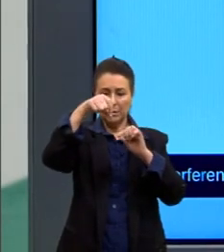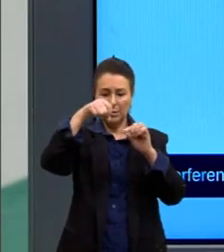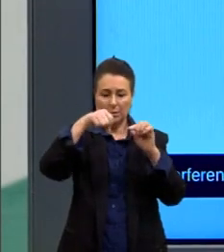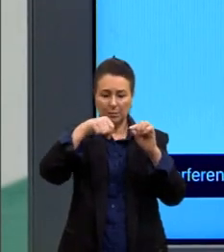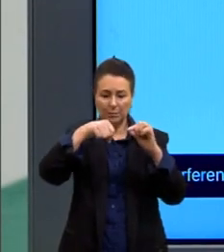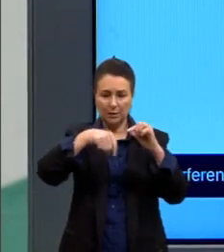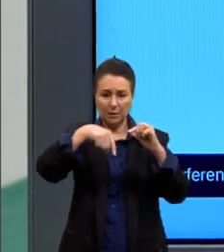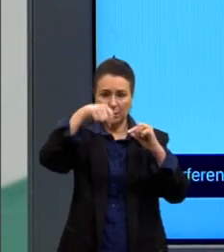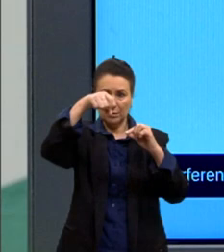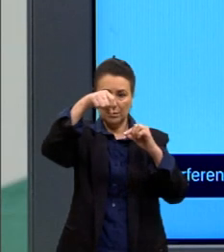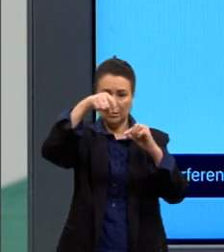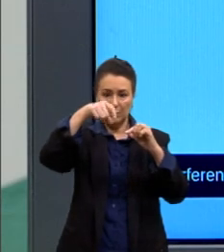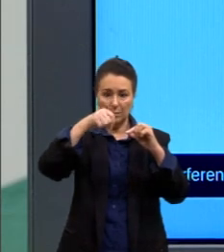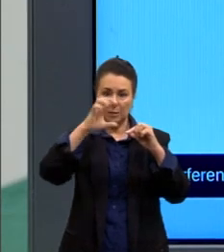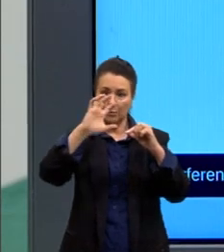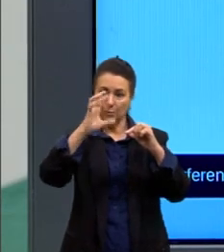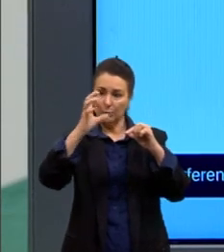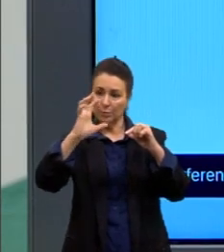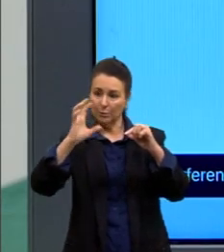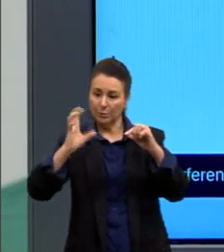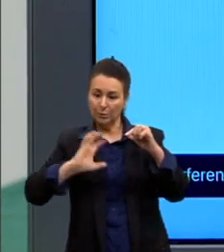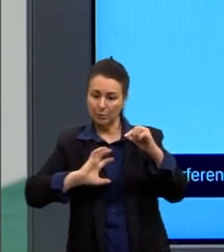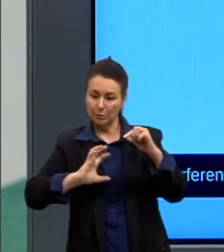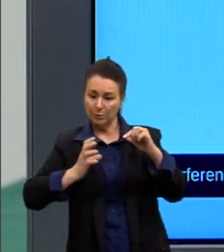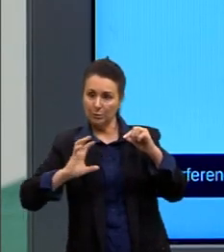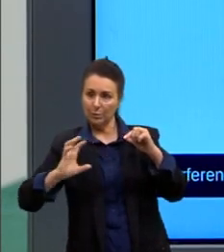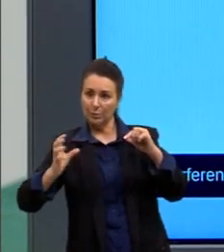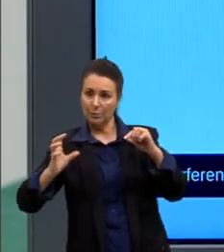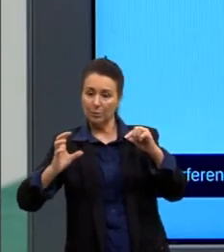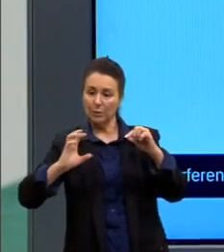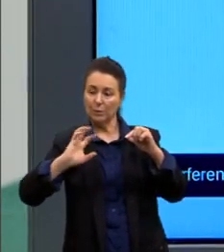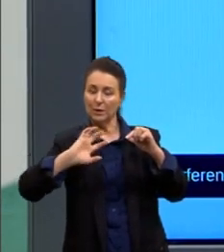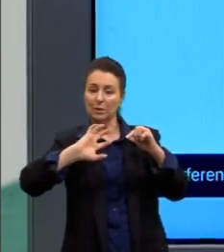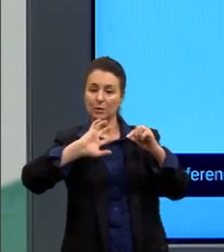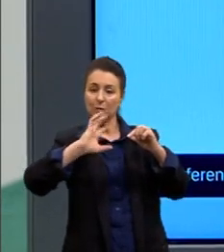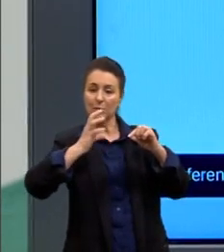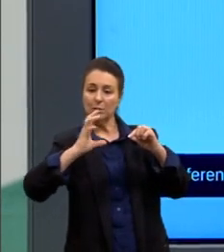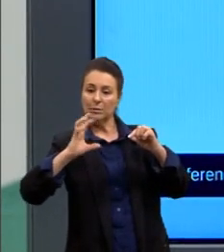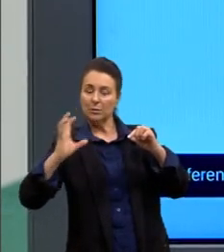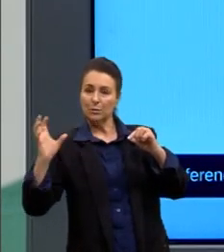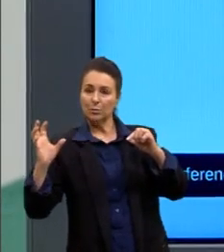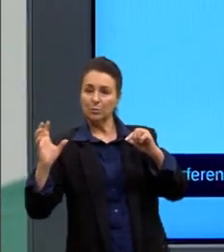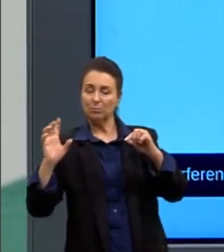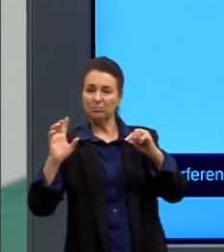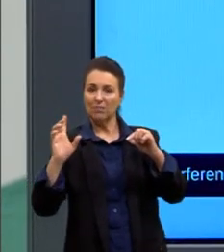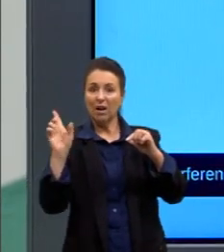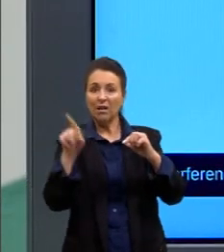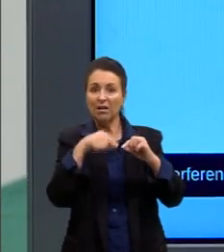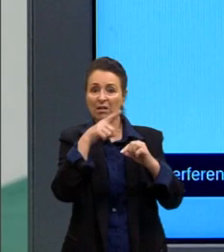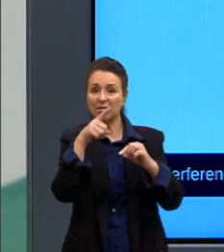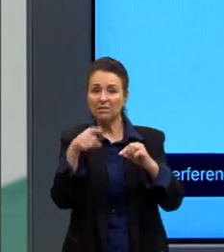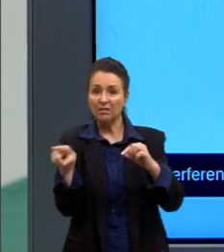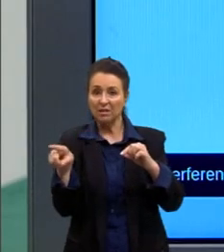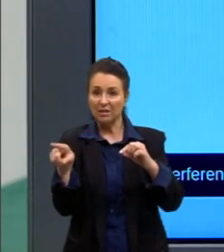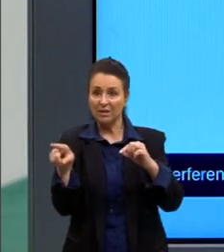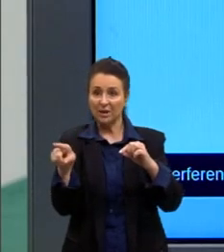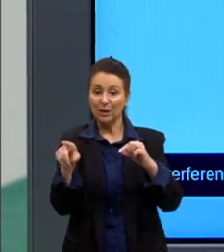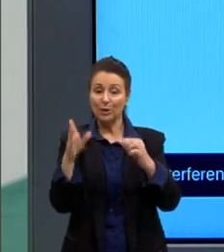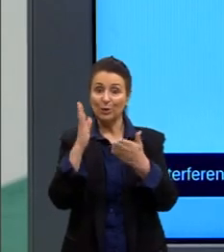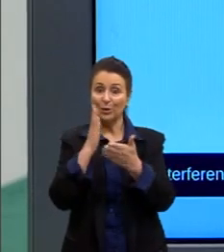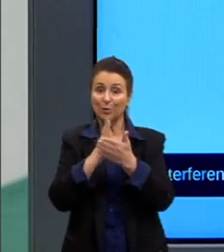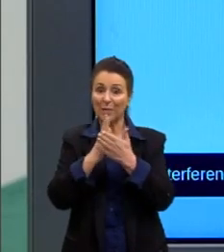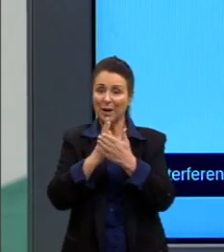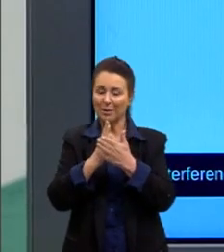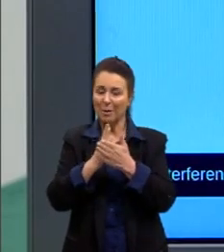triângulo, aqui um raio. A gente tem a destrução, então, dessas ondas. E aqui no meio, a vai ter o reforço dessas ondas.